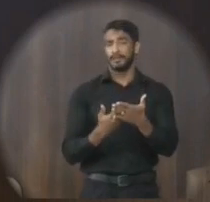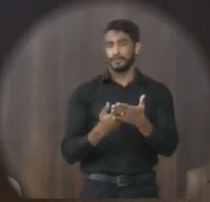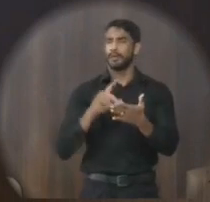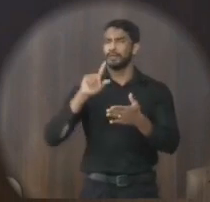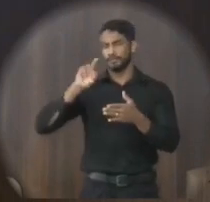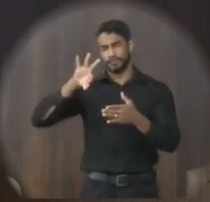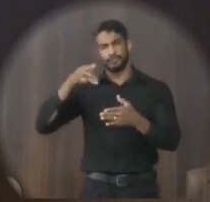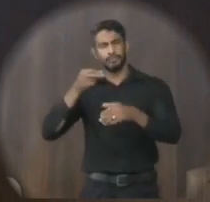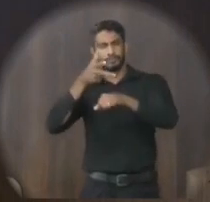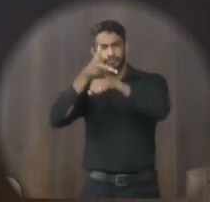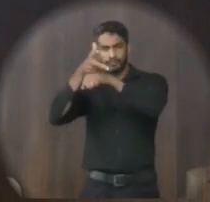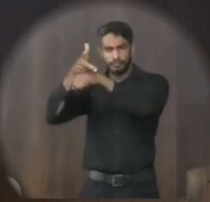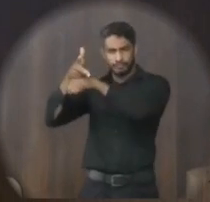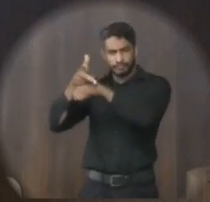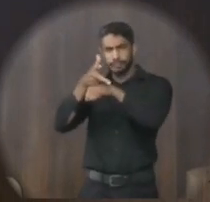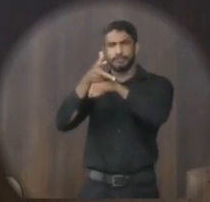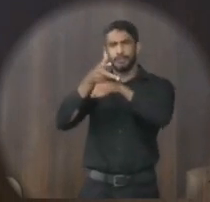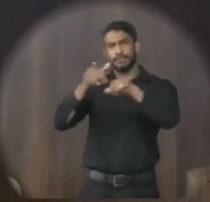imprensa também.